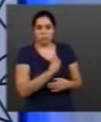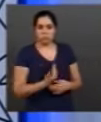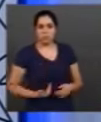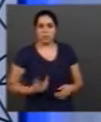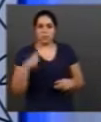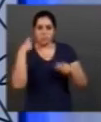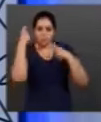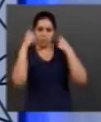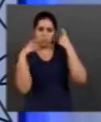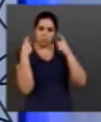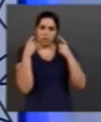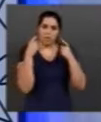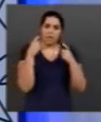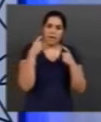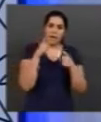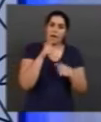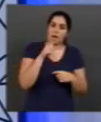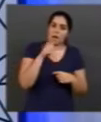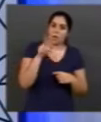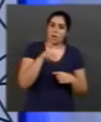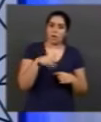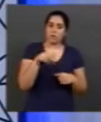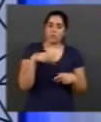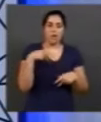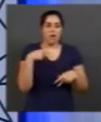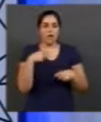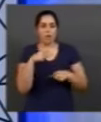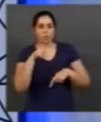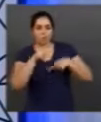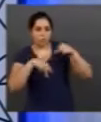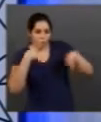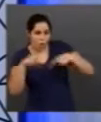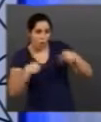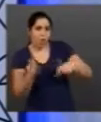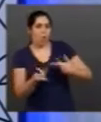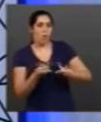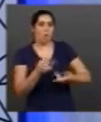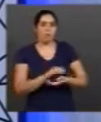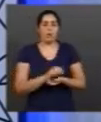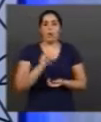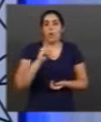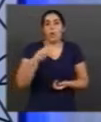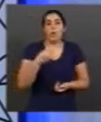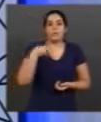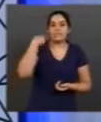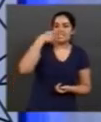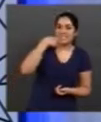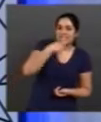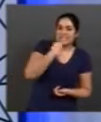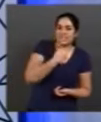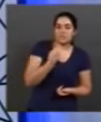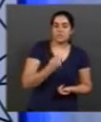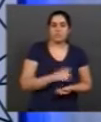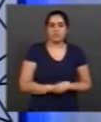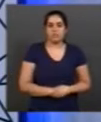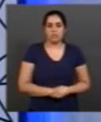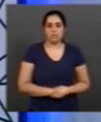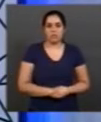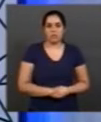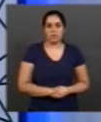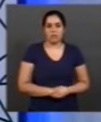as mãos no shopping center ou escovar nossos dentes, enquanto que a produção de